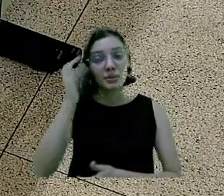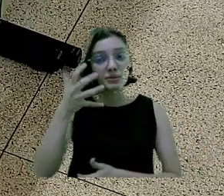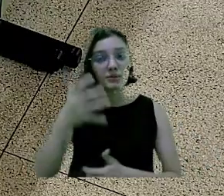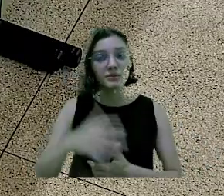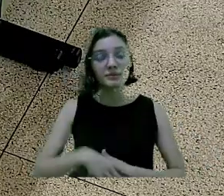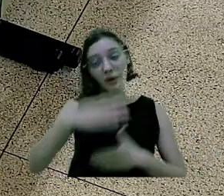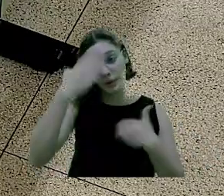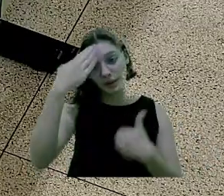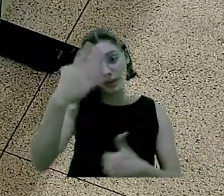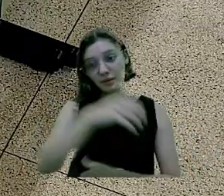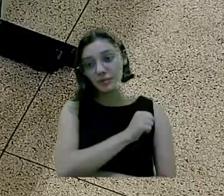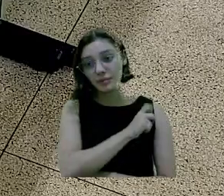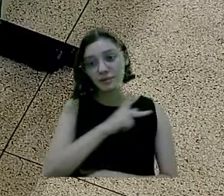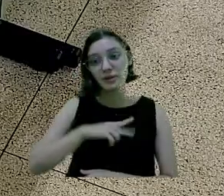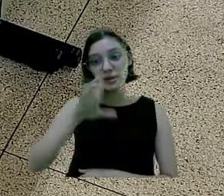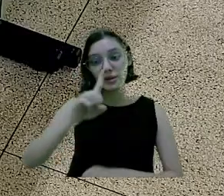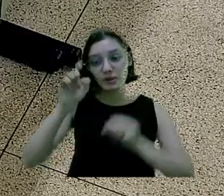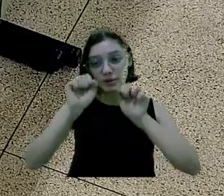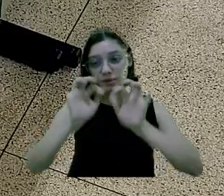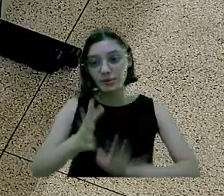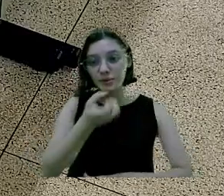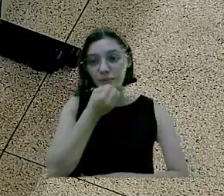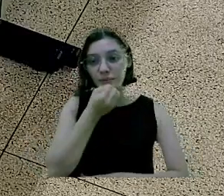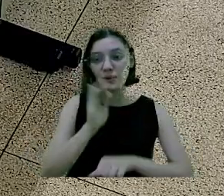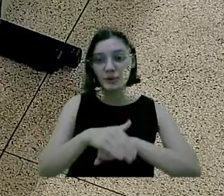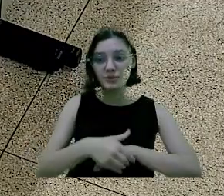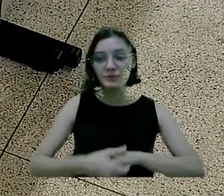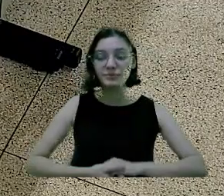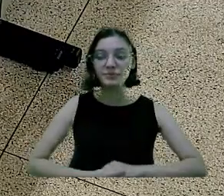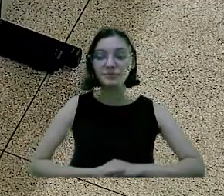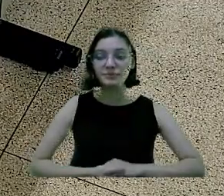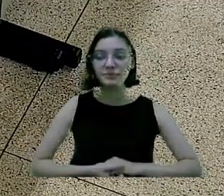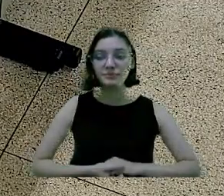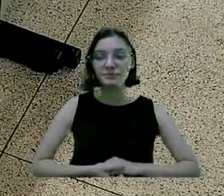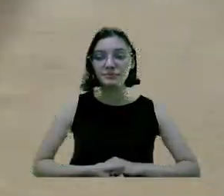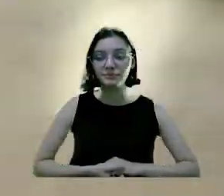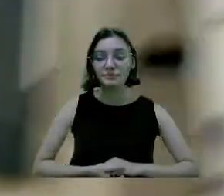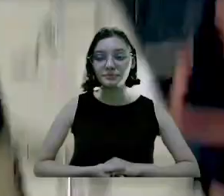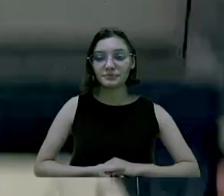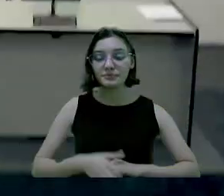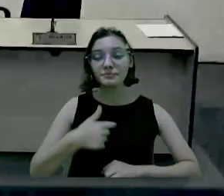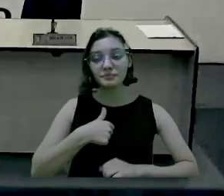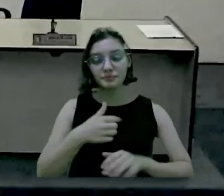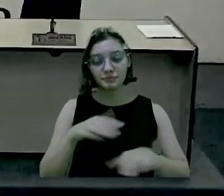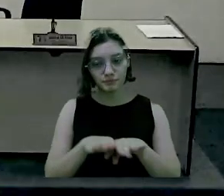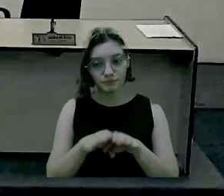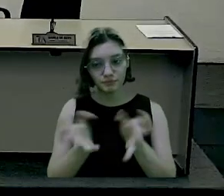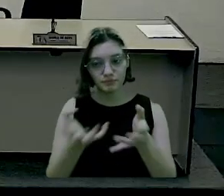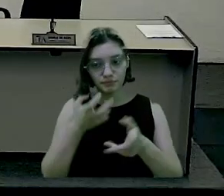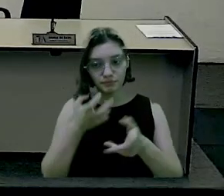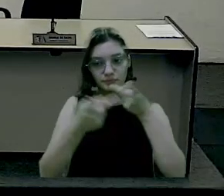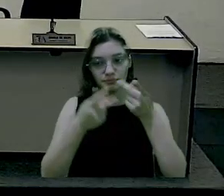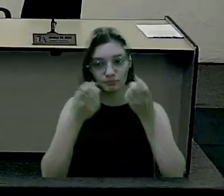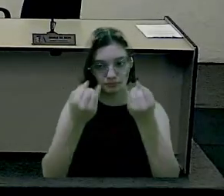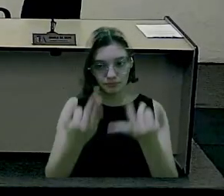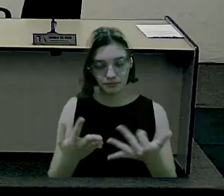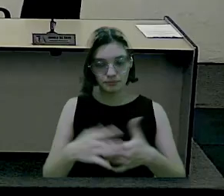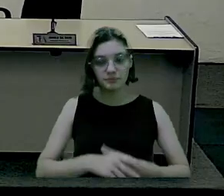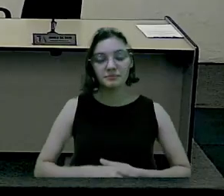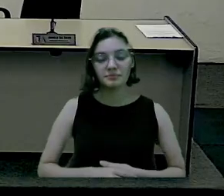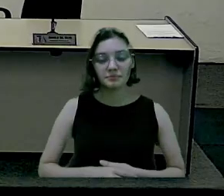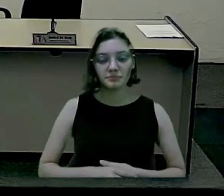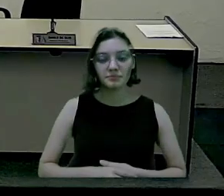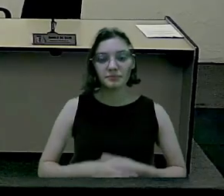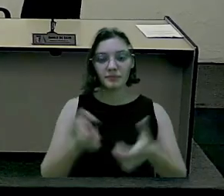Deus quiser, traga uma solução para a gente. Muito obrigado, presidente, Deus abençoe a todos, e uma boa noite. Eu também queria deixar umas